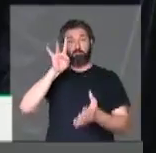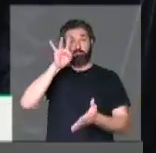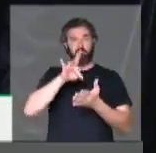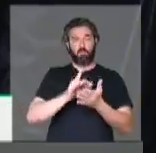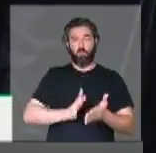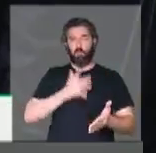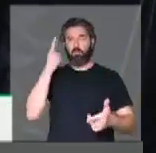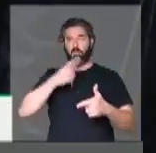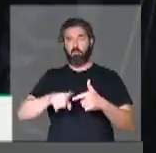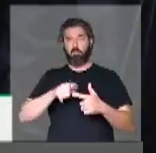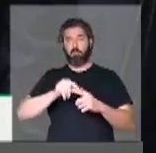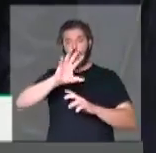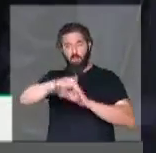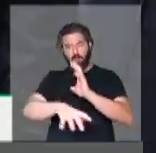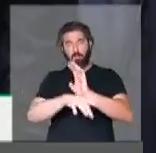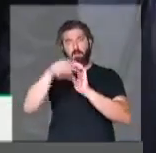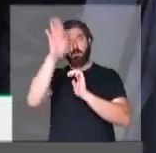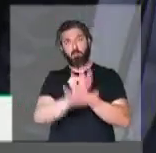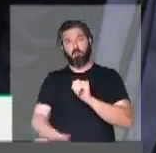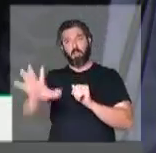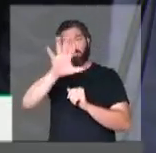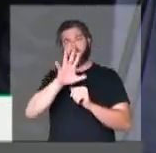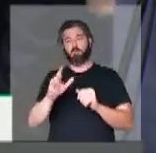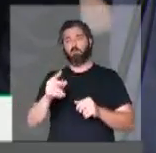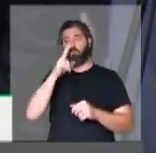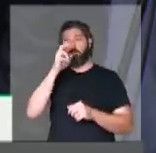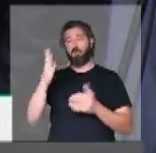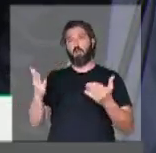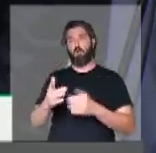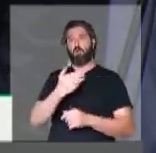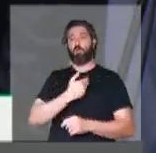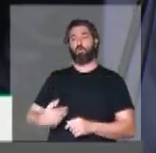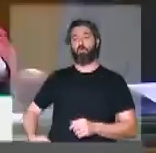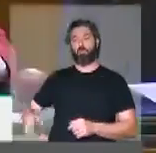a verdadeira tragédia ambiental que nós vemos no Brasil, potencializada pelo governo Bolsonaro.